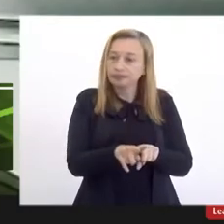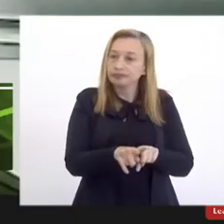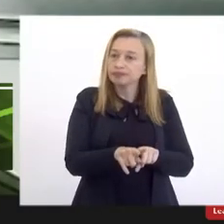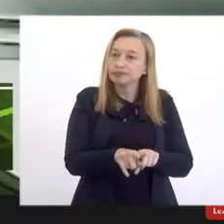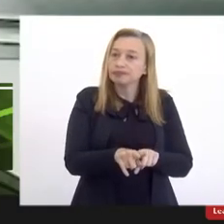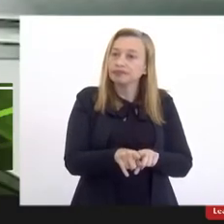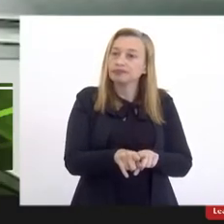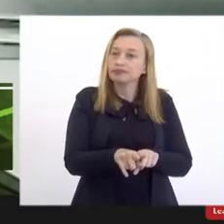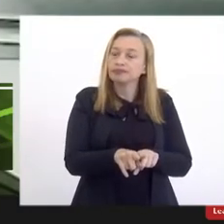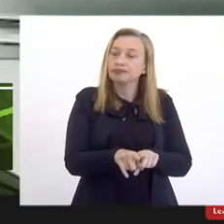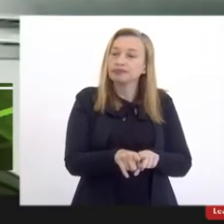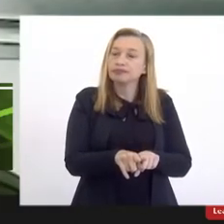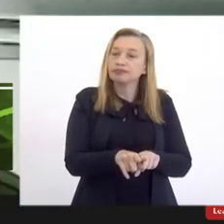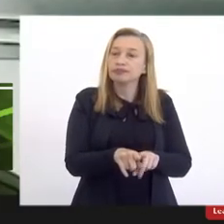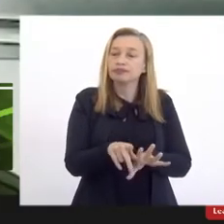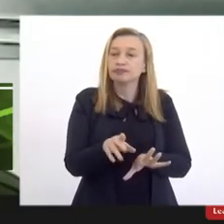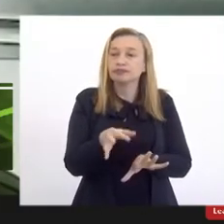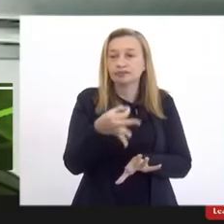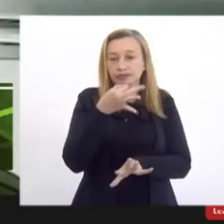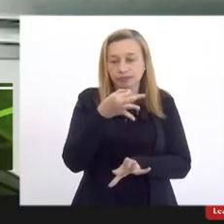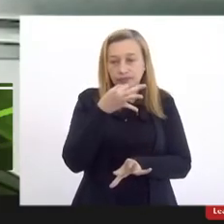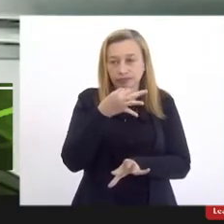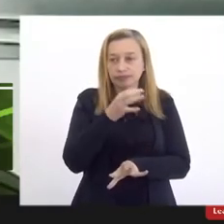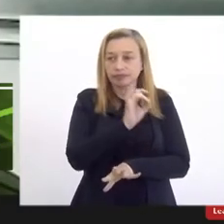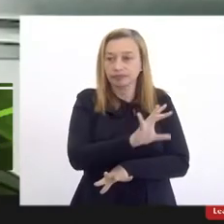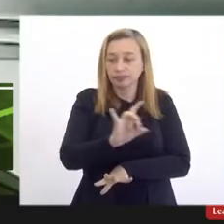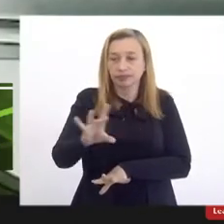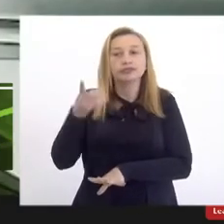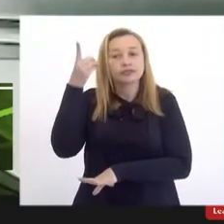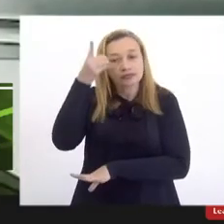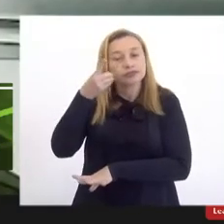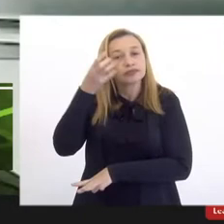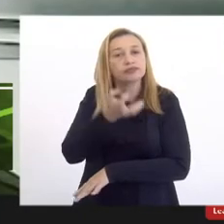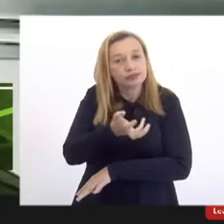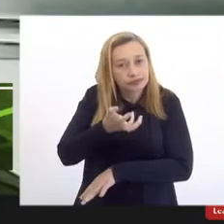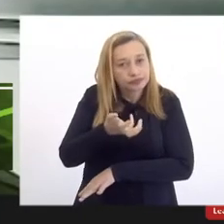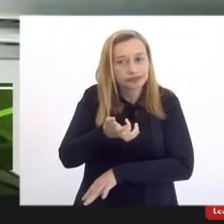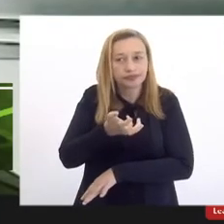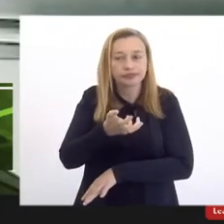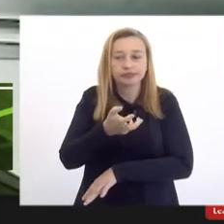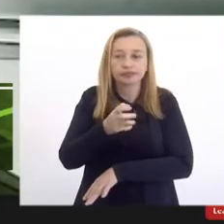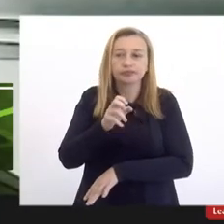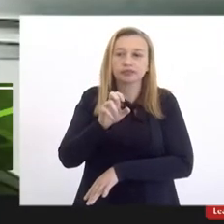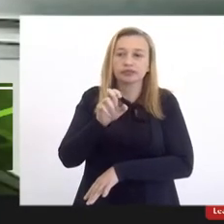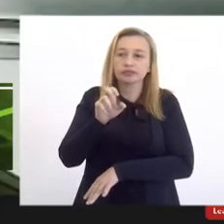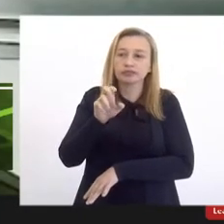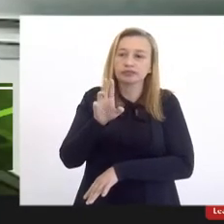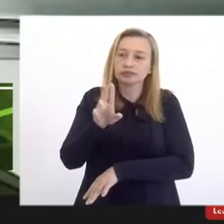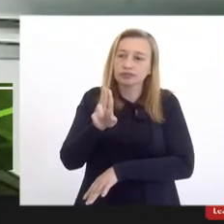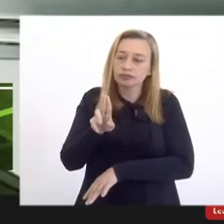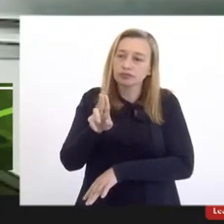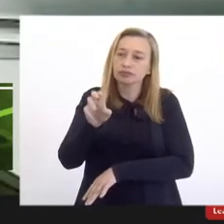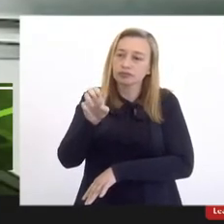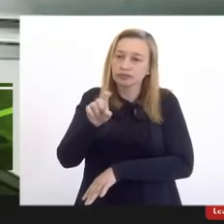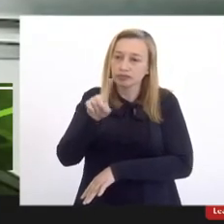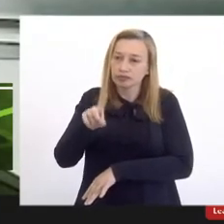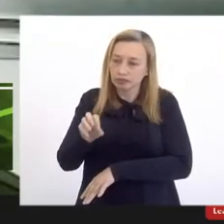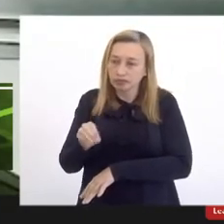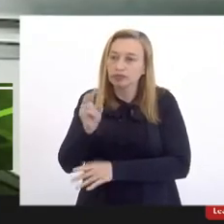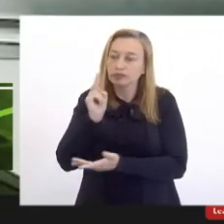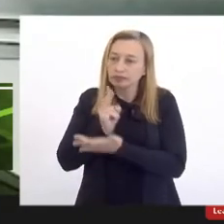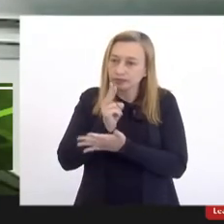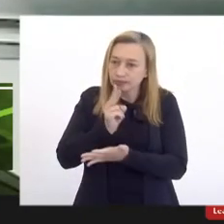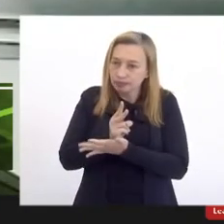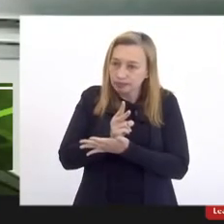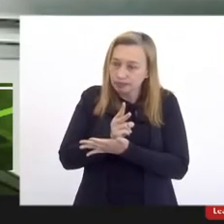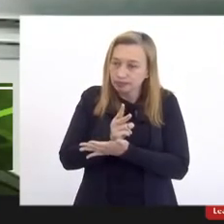dos parlamentares que querem muito que a UESO, mesmo que com